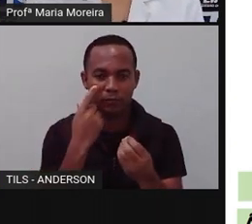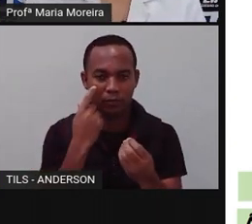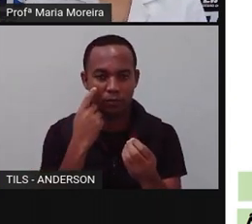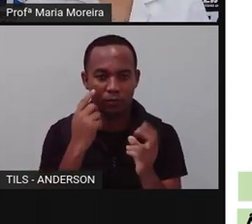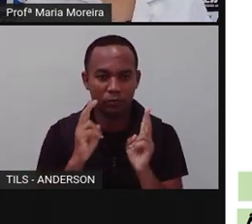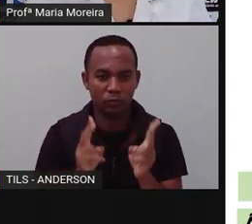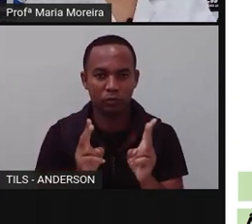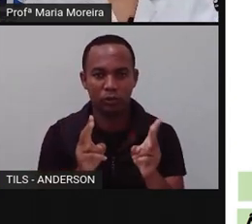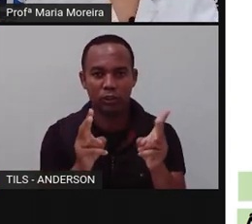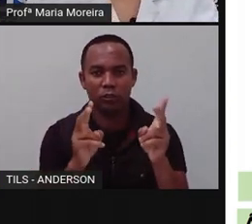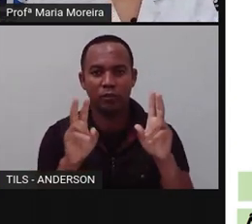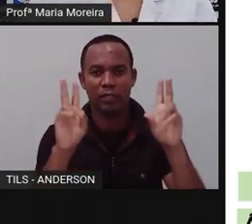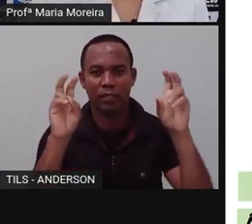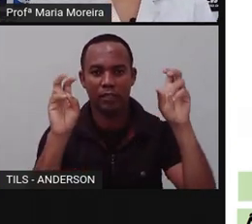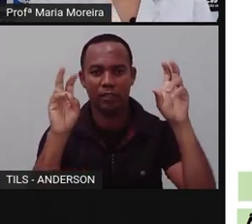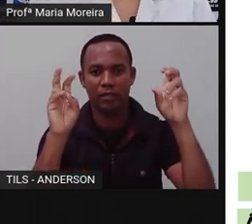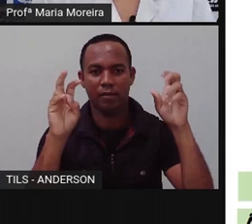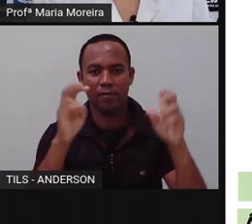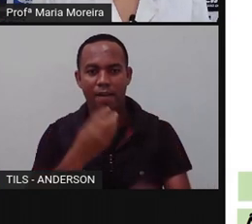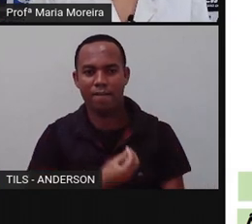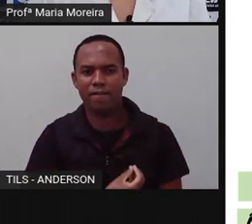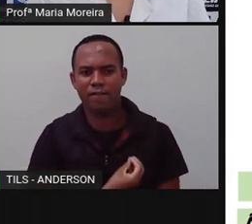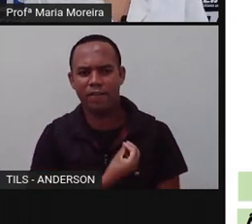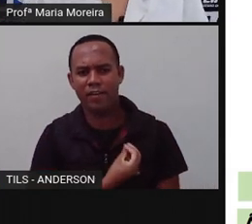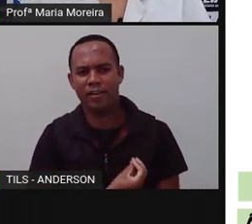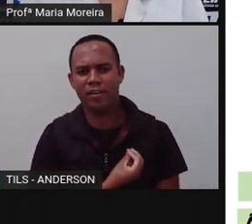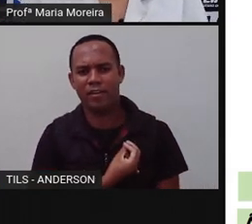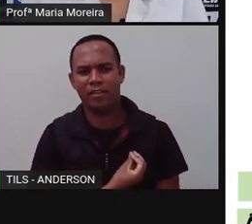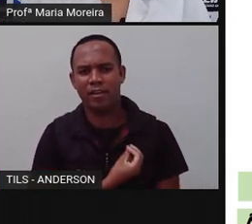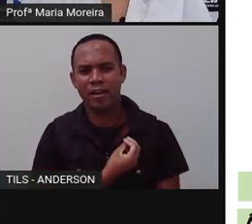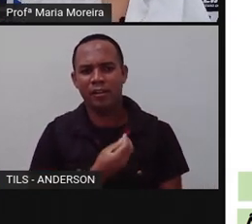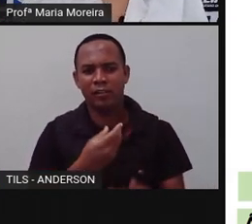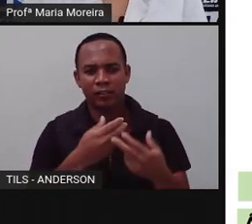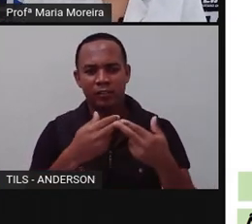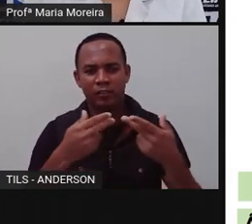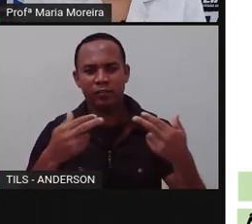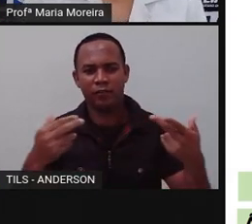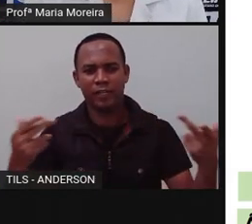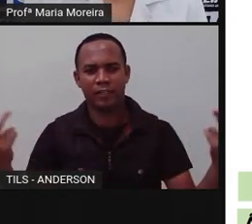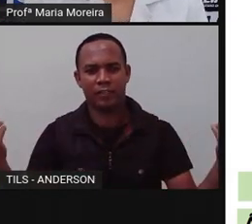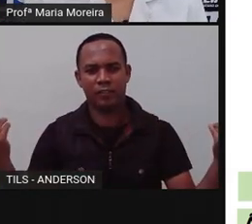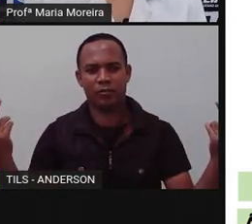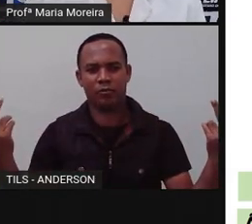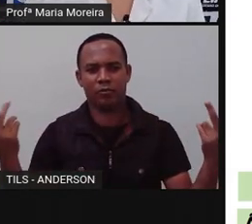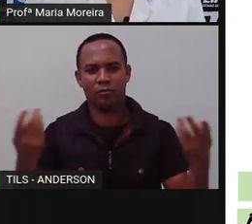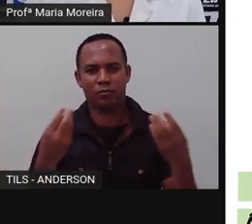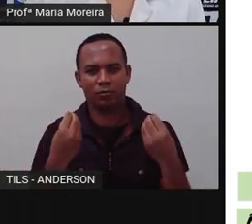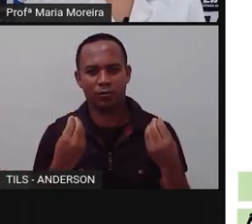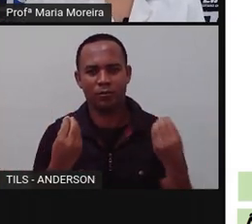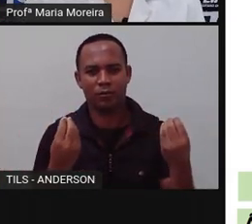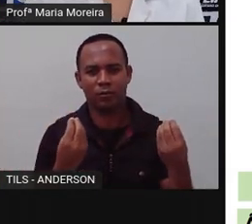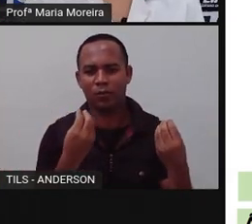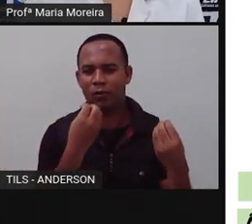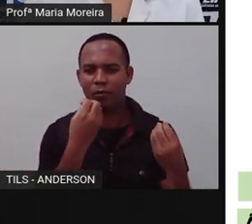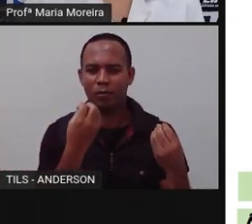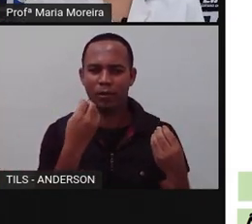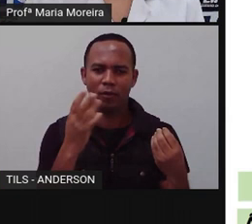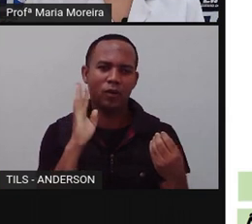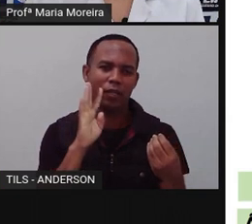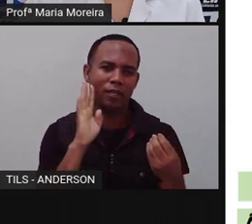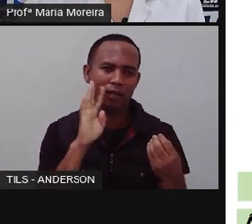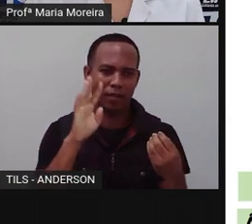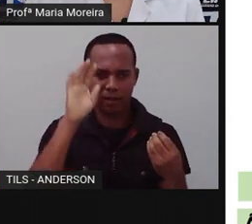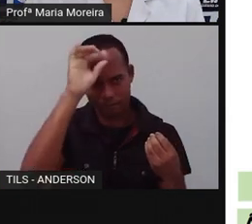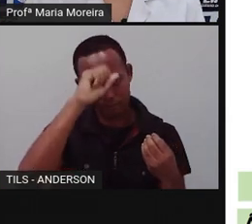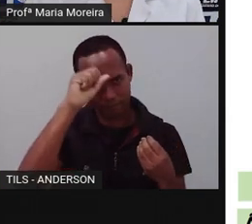continuar com o tema da nossa semana, né? E falamos aí a semana inteira, Anderson, sobre seres vivos. Quanta coisa a gente já aprendeu sobre